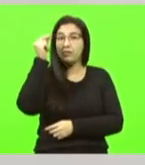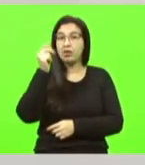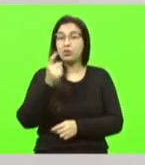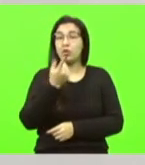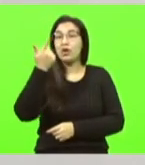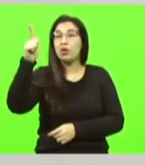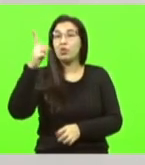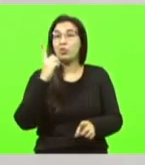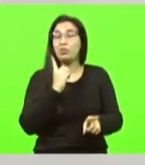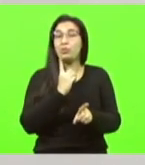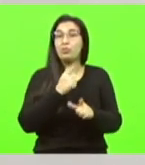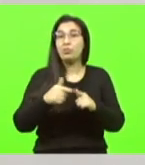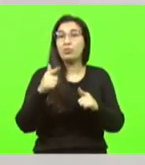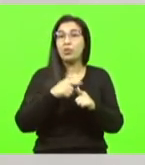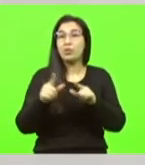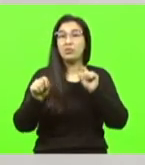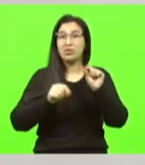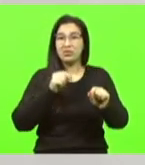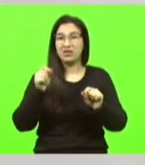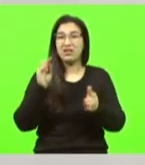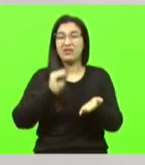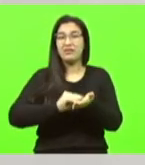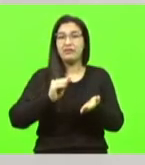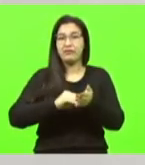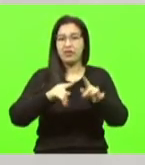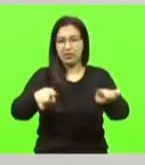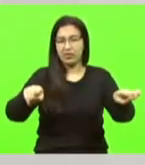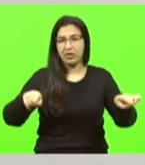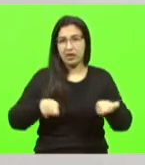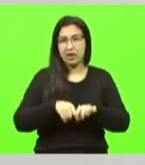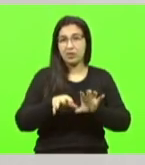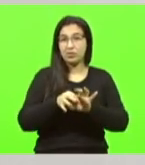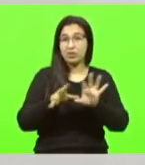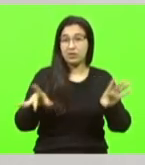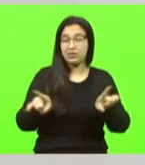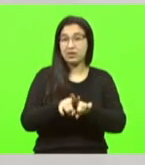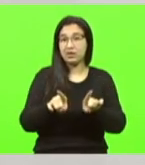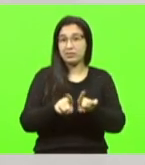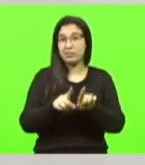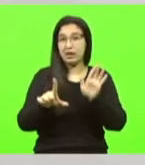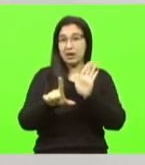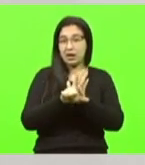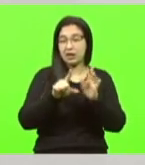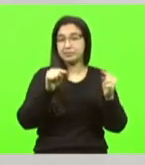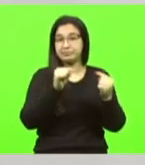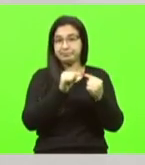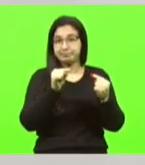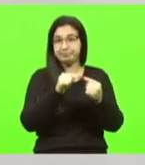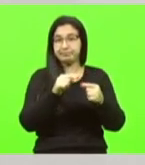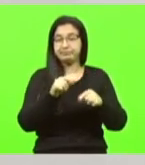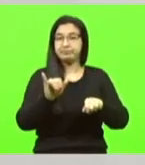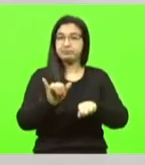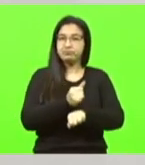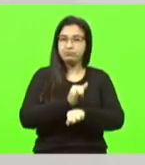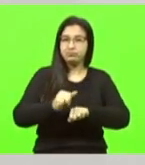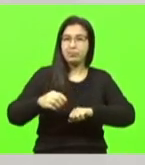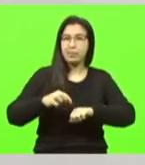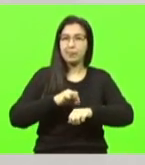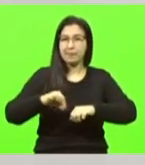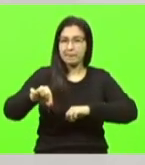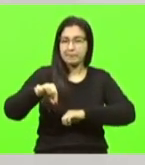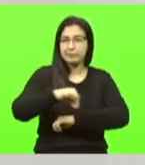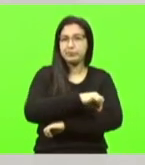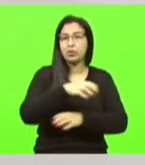que é a falta de terrenos disponíveis e legalizados. projetos e equipe técnica formada, capacitada,